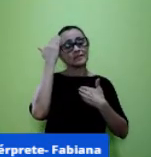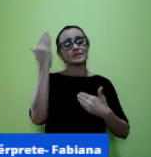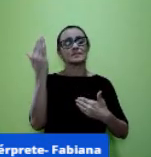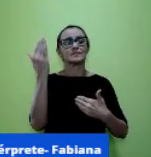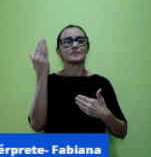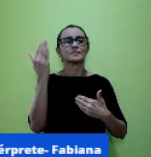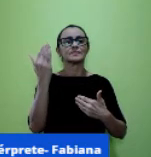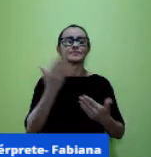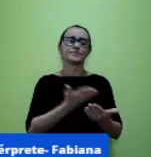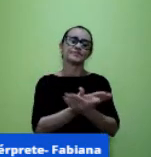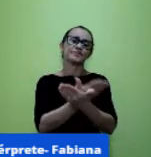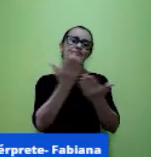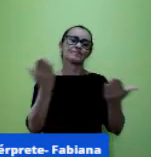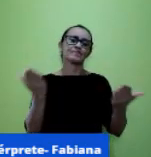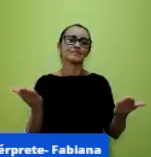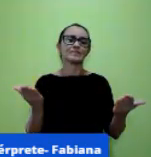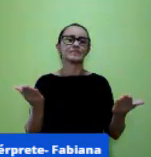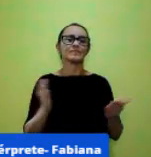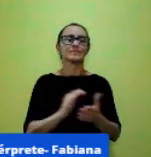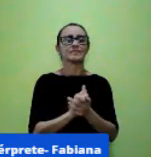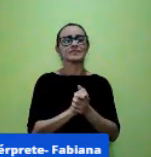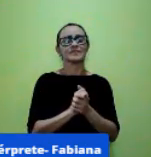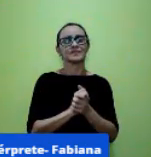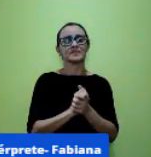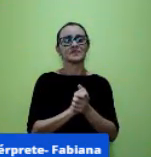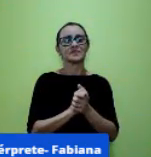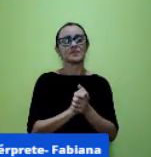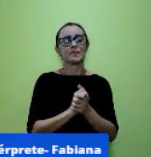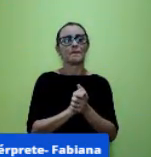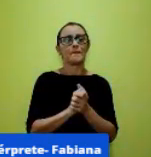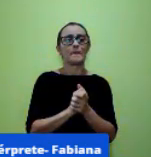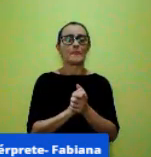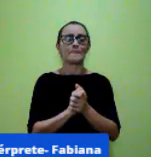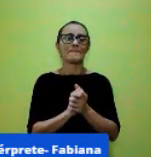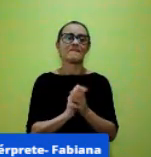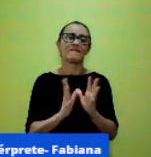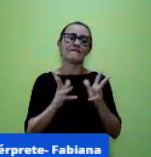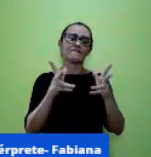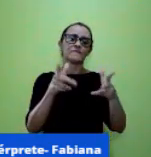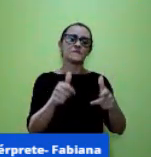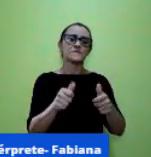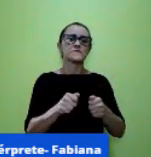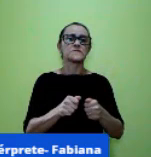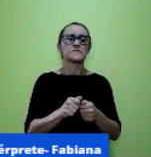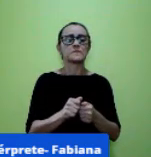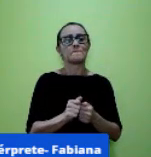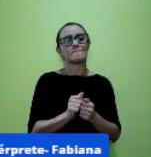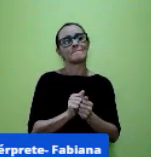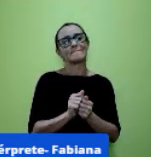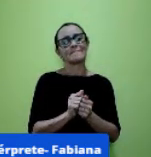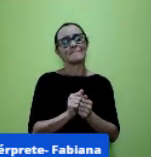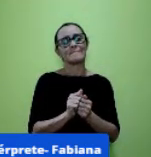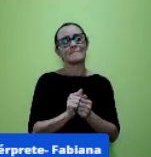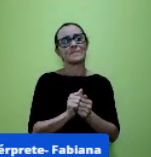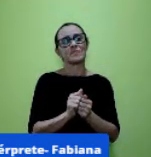a vocês a todos né que assistiram essa live